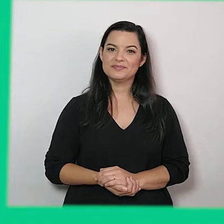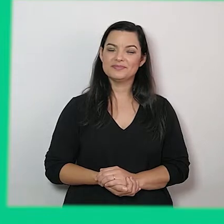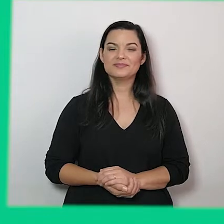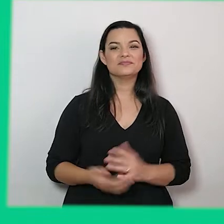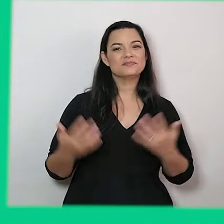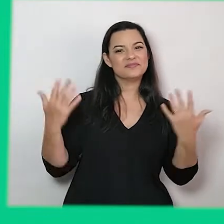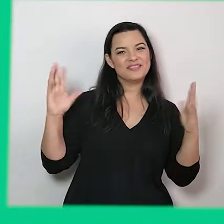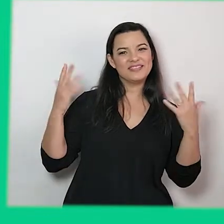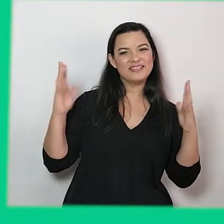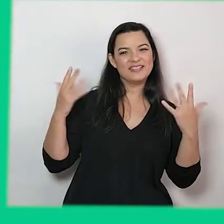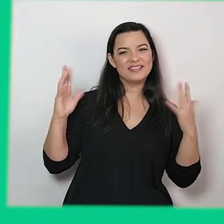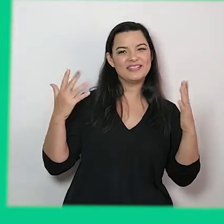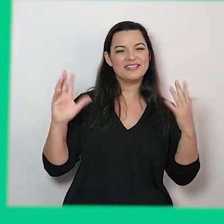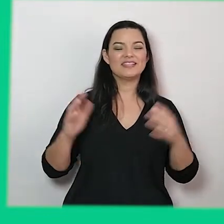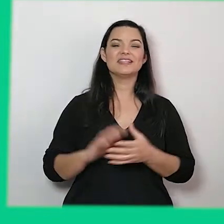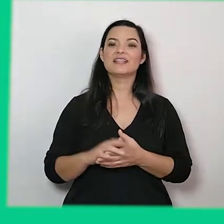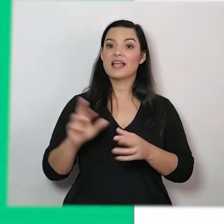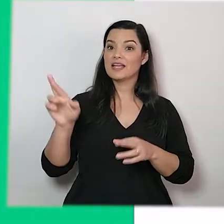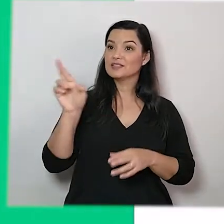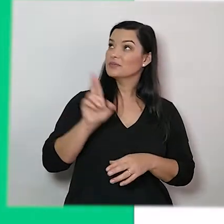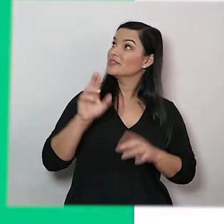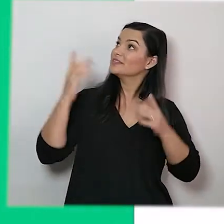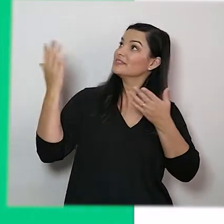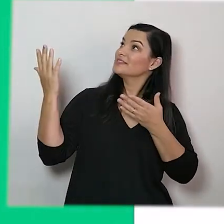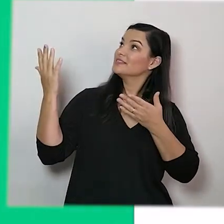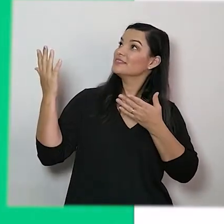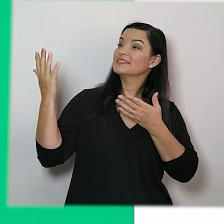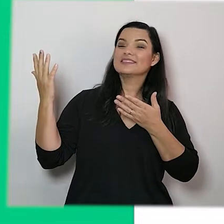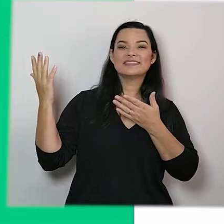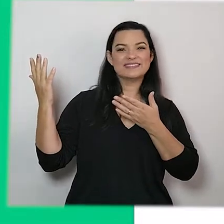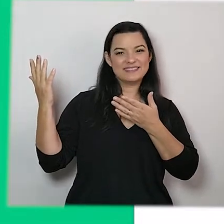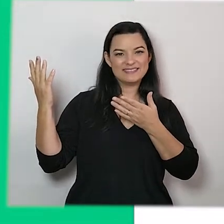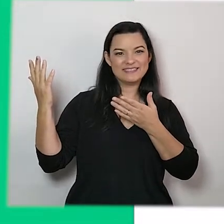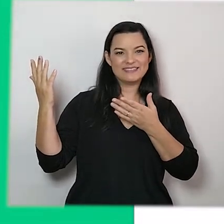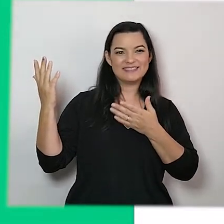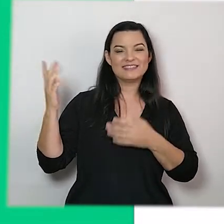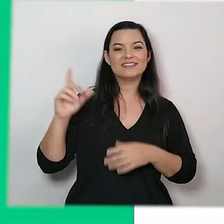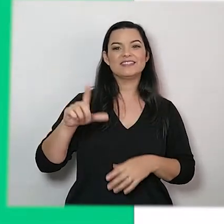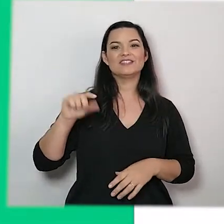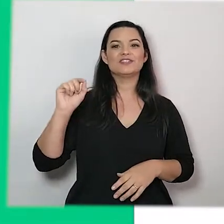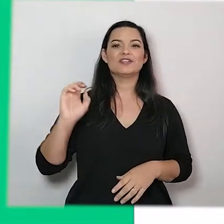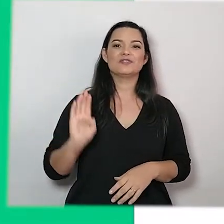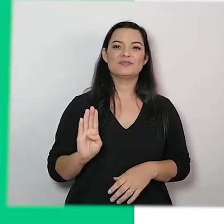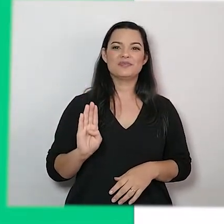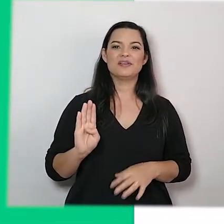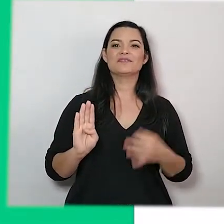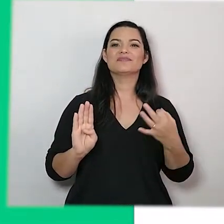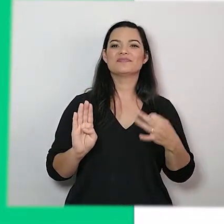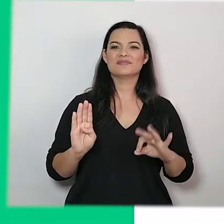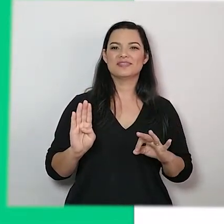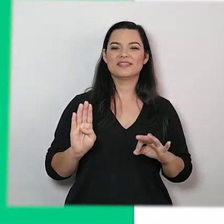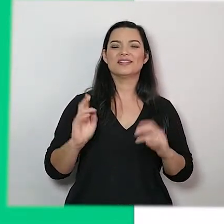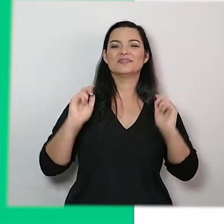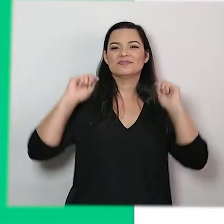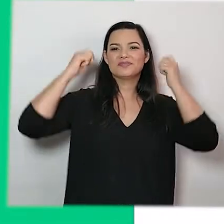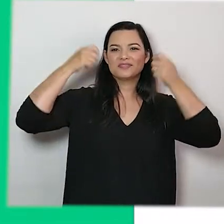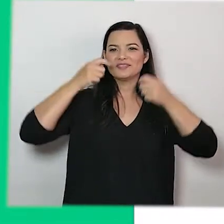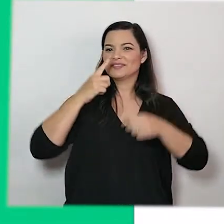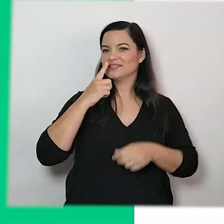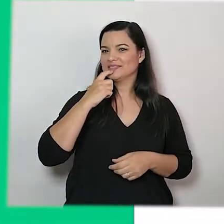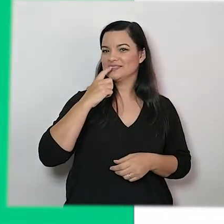Muito bem! Resposta na tela. A alternativa B, Chapeuzinho